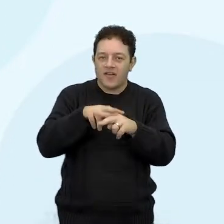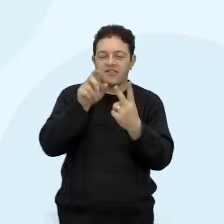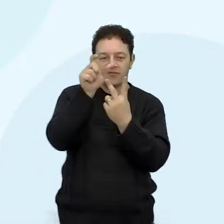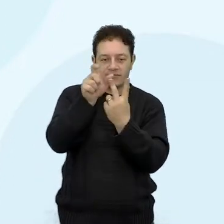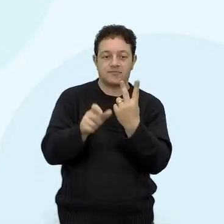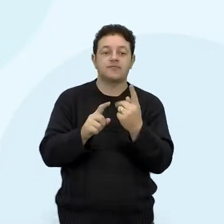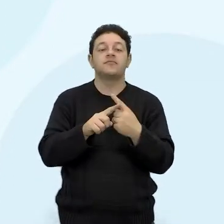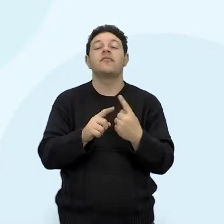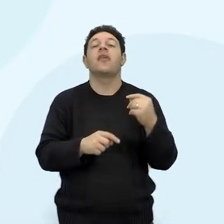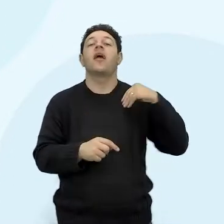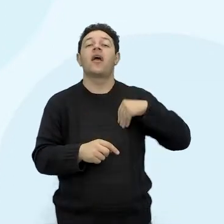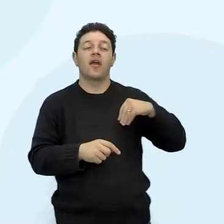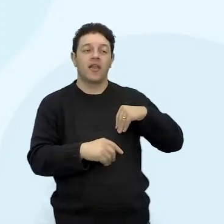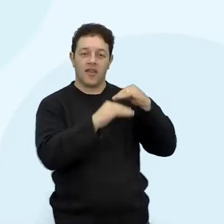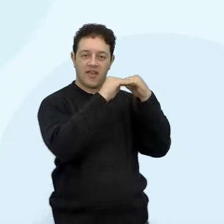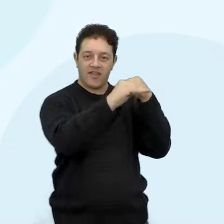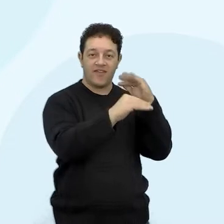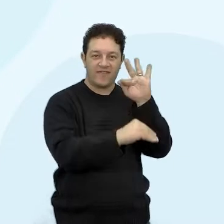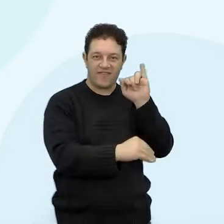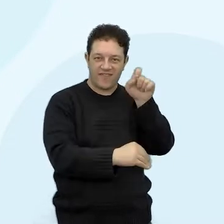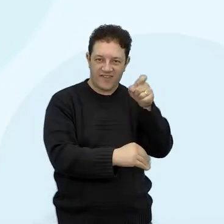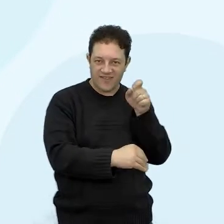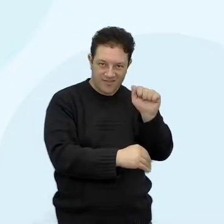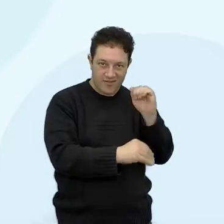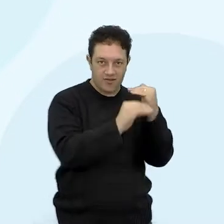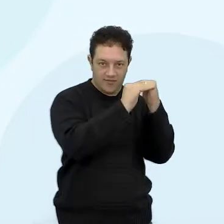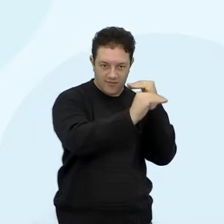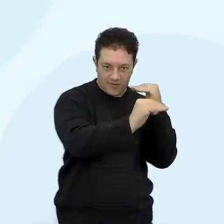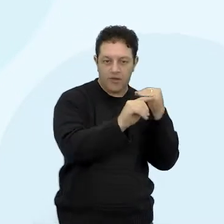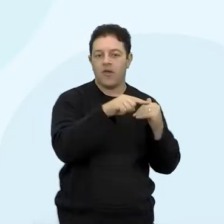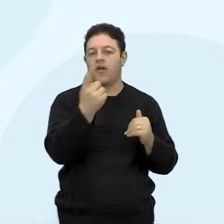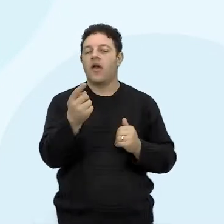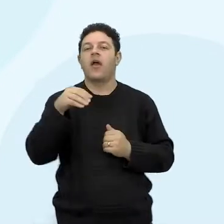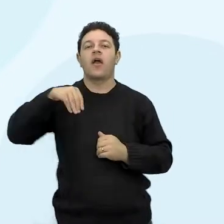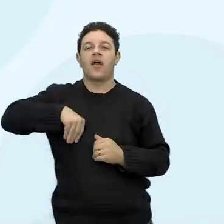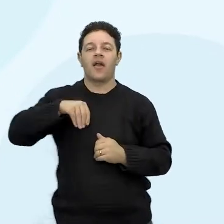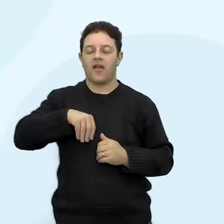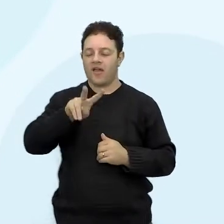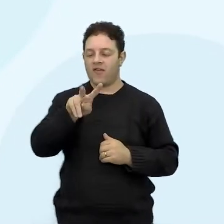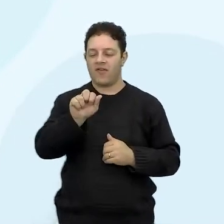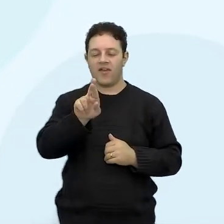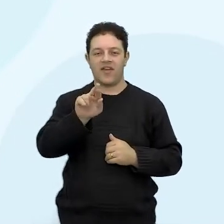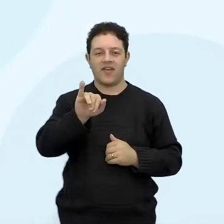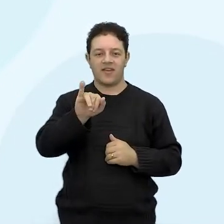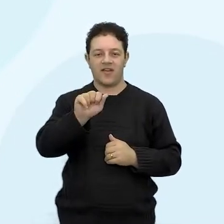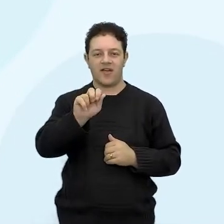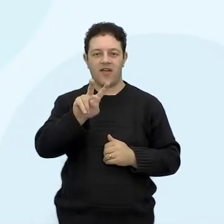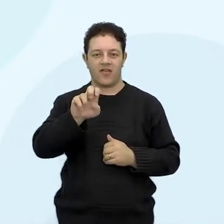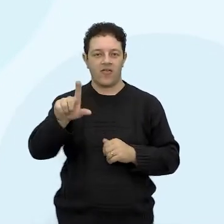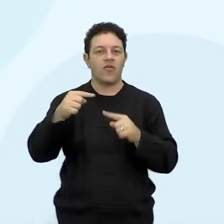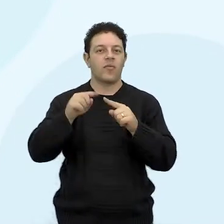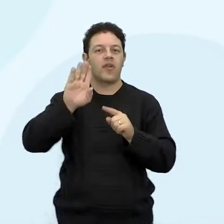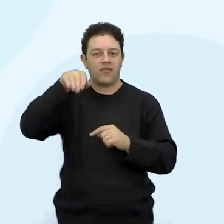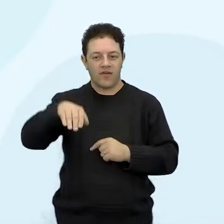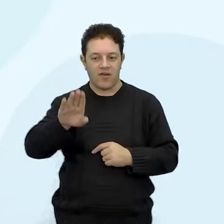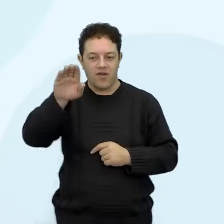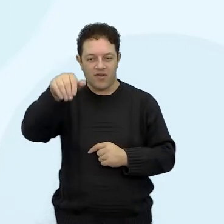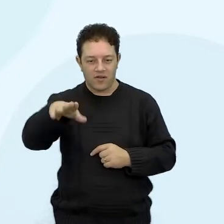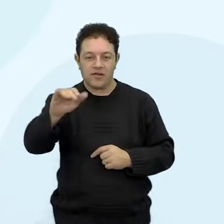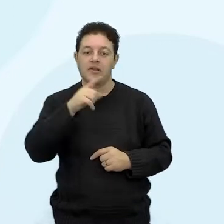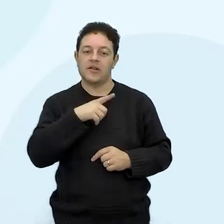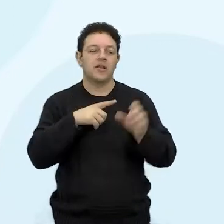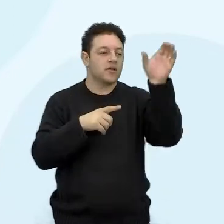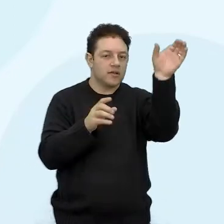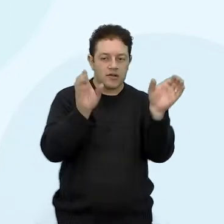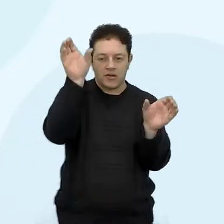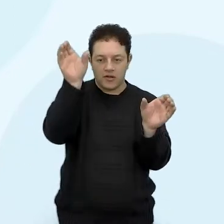renda fixa e a verde aí tá falando de renda variável. Essas duas colunas, elas vão falar aí dos tipos